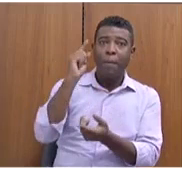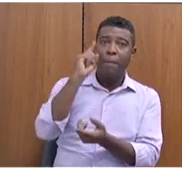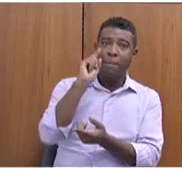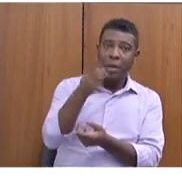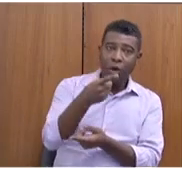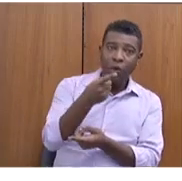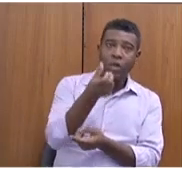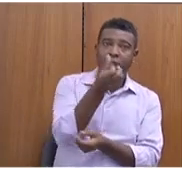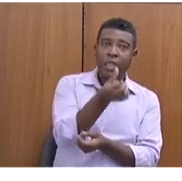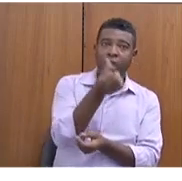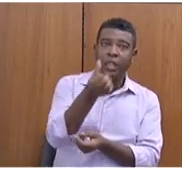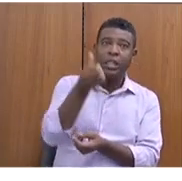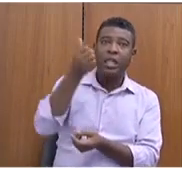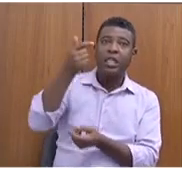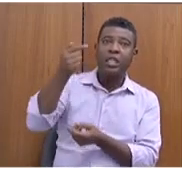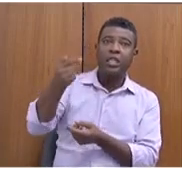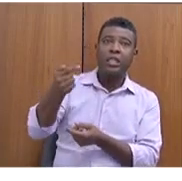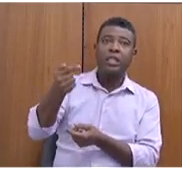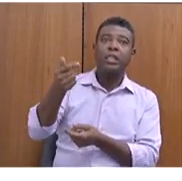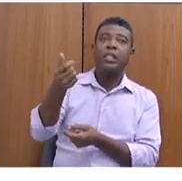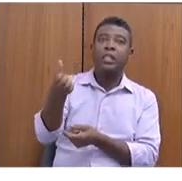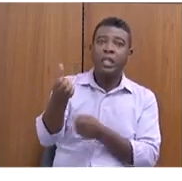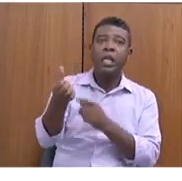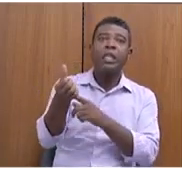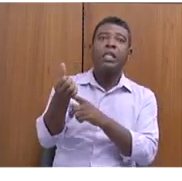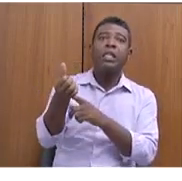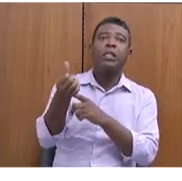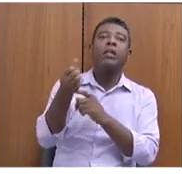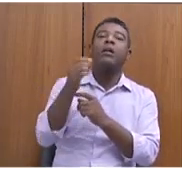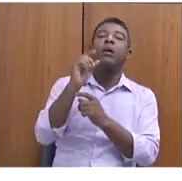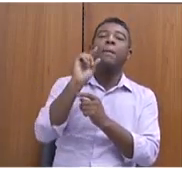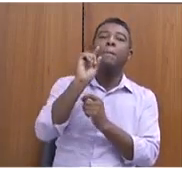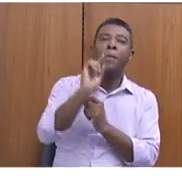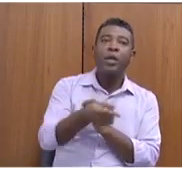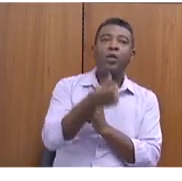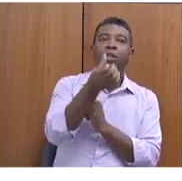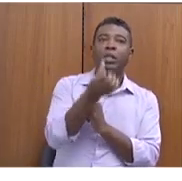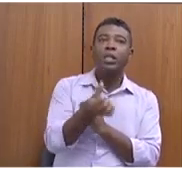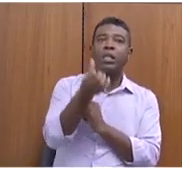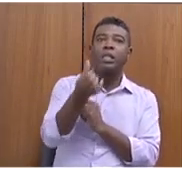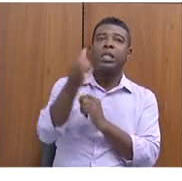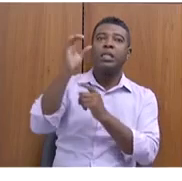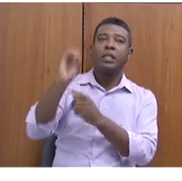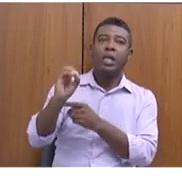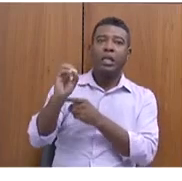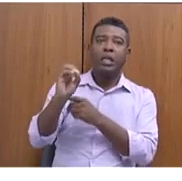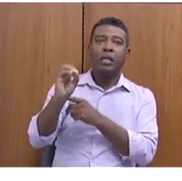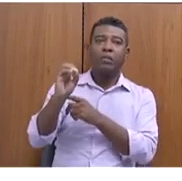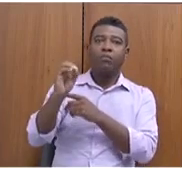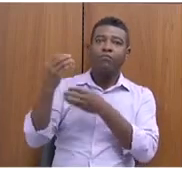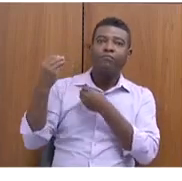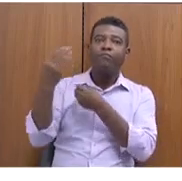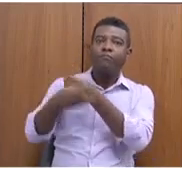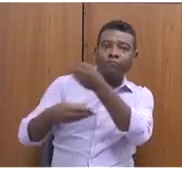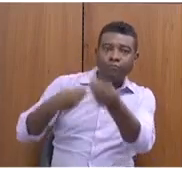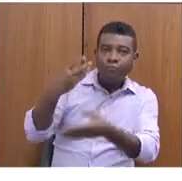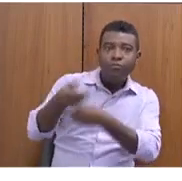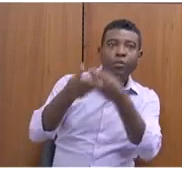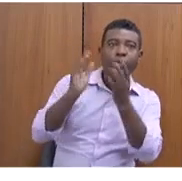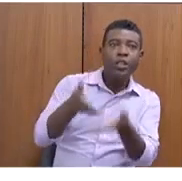e 800 títulos de ReUrb-S. Também, através do ReUrb Urbano, nossa sede realizou 1